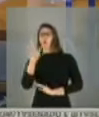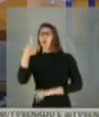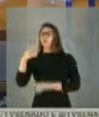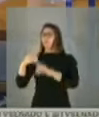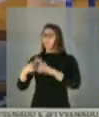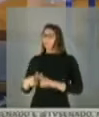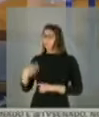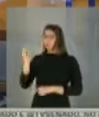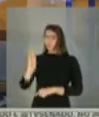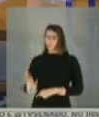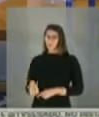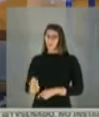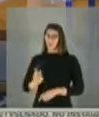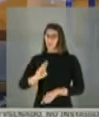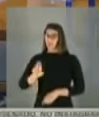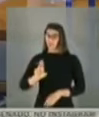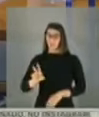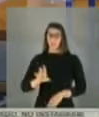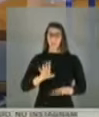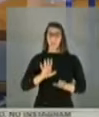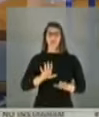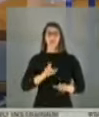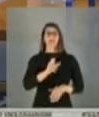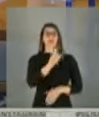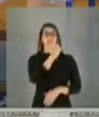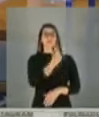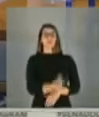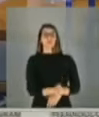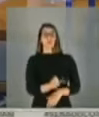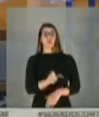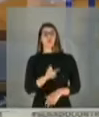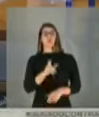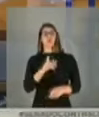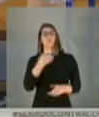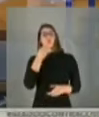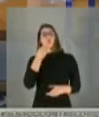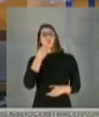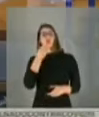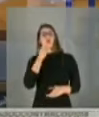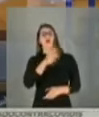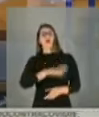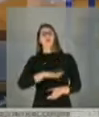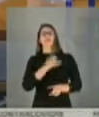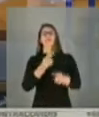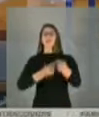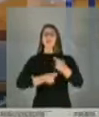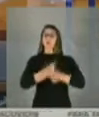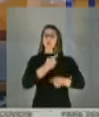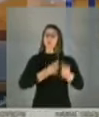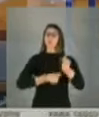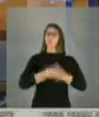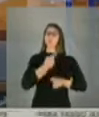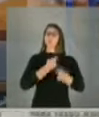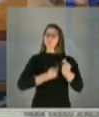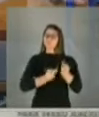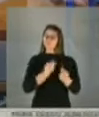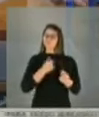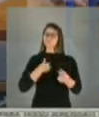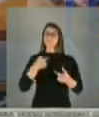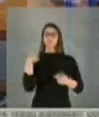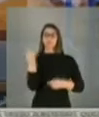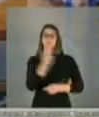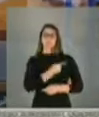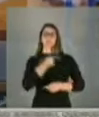brasileiro. Não, não, não. Não em relação a isso. Porque a Vossa Excelência trouxe aqui um aspecto econômico que realmente tem tomado conta das nossas